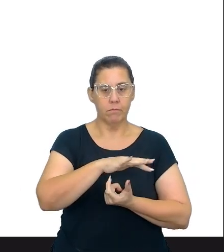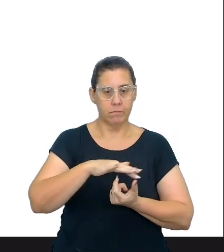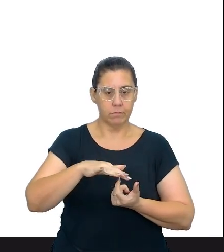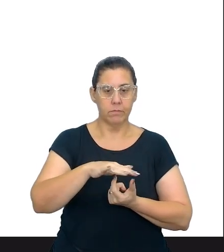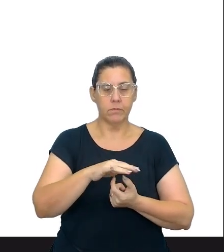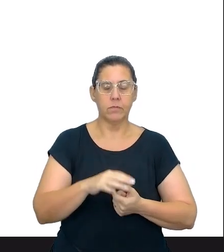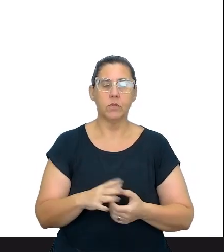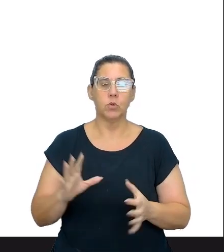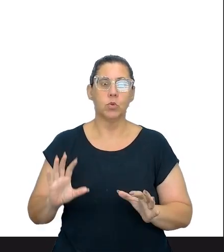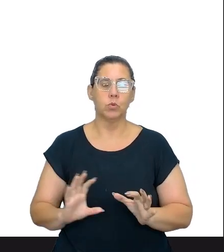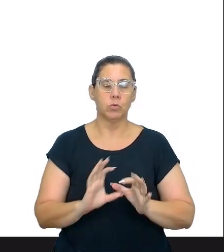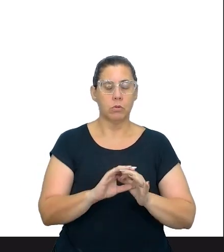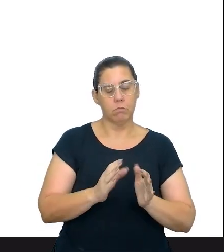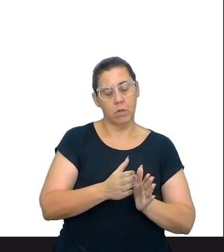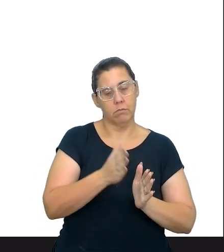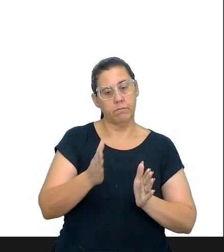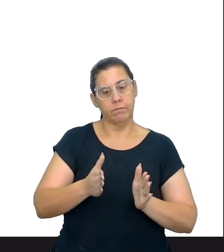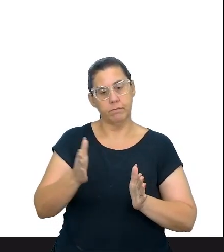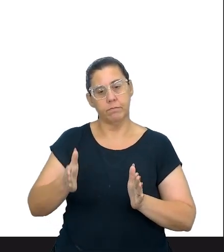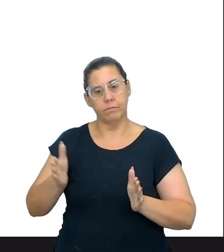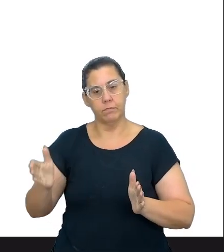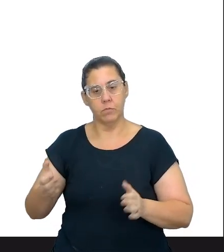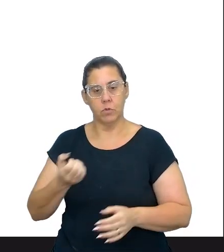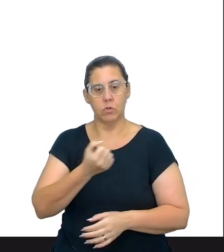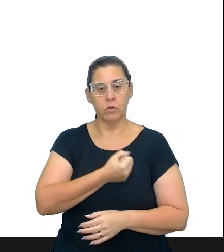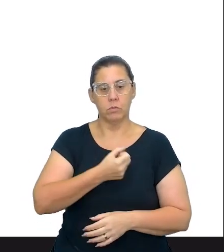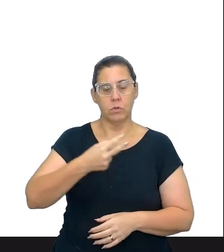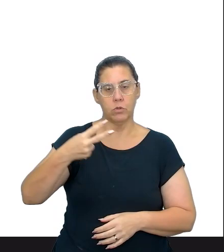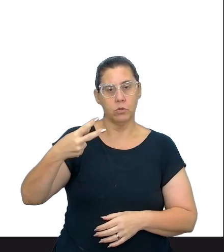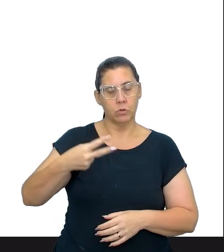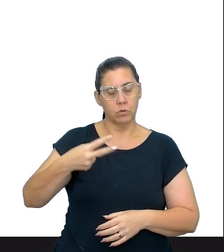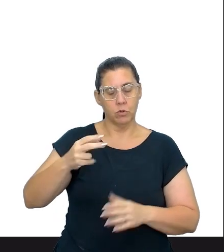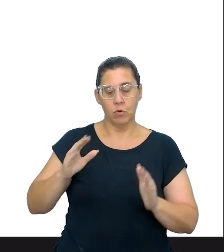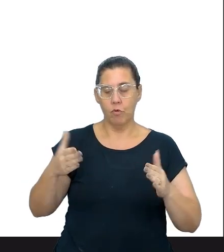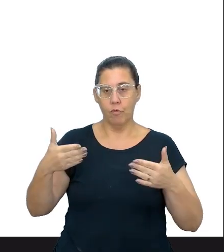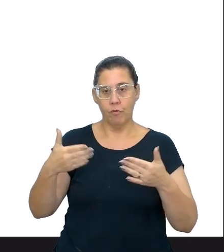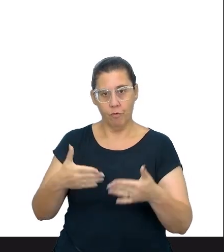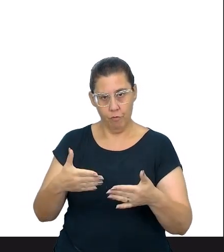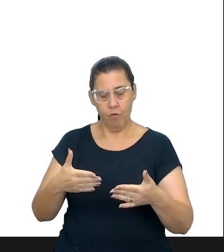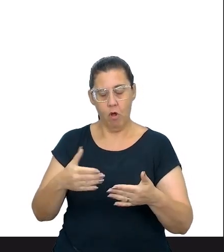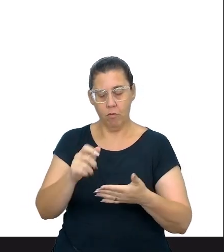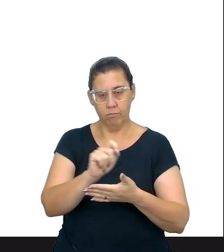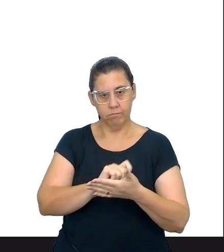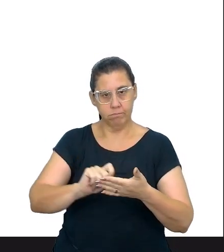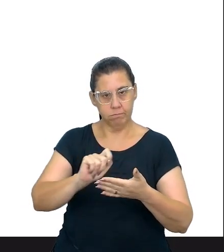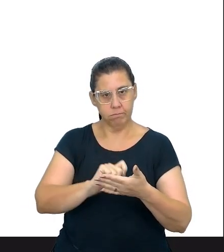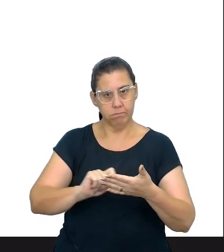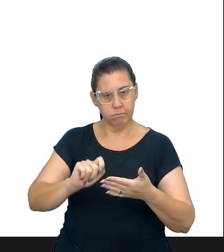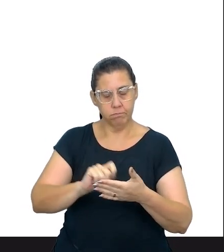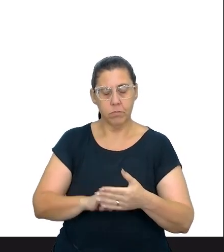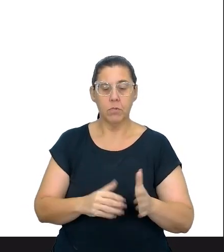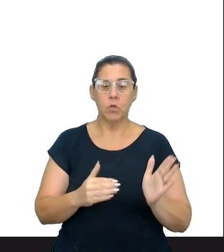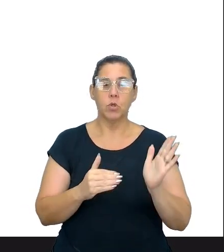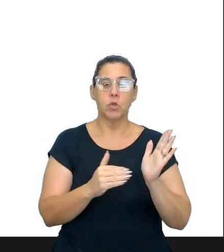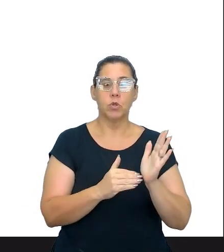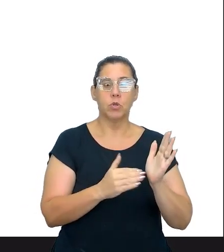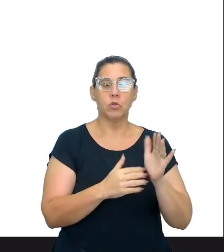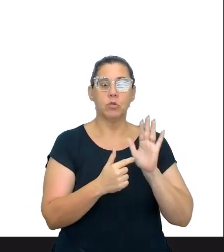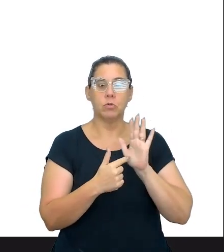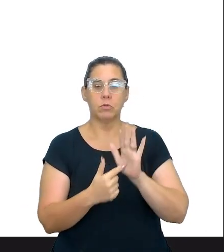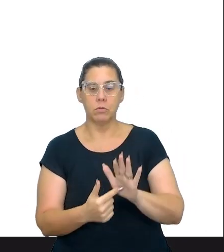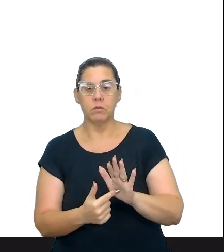articula com a sequência de atividade 2, com foco nessas práticas de escrita. E por último, a gente vai